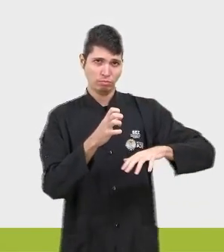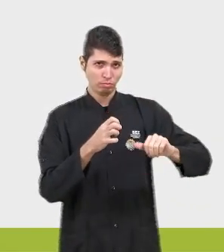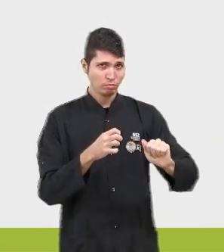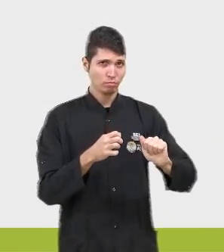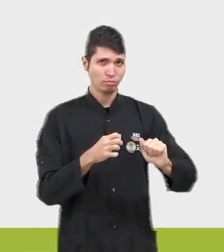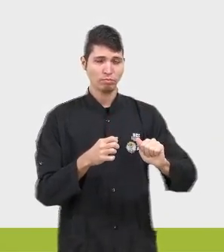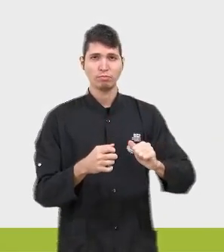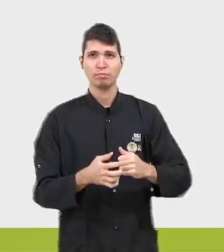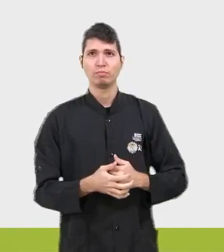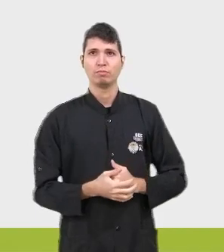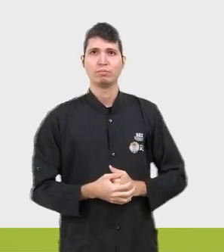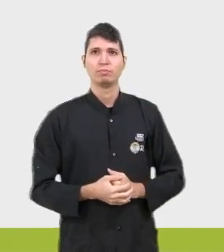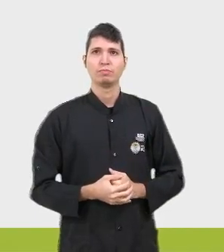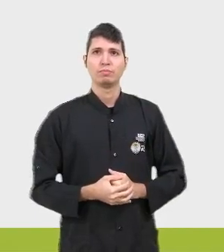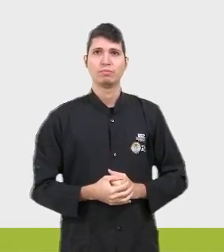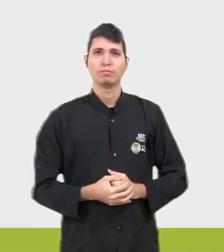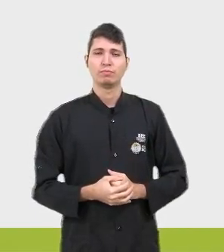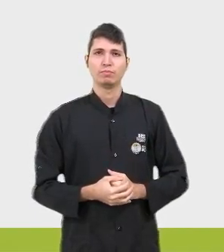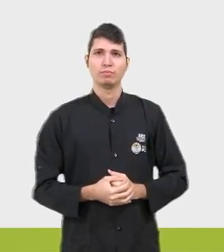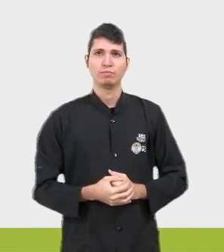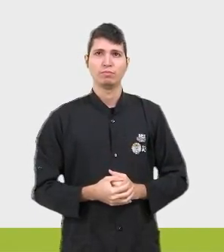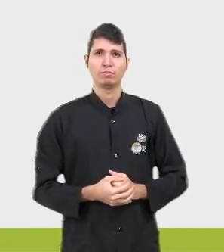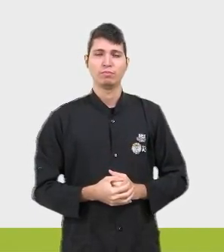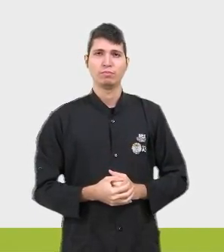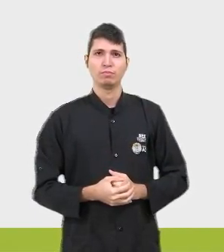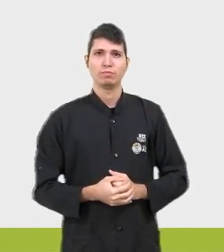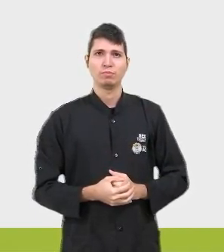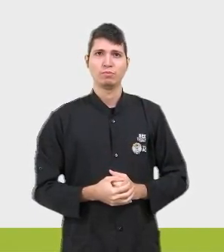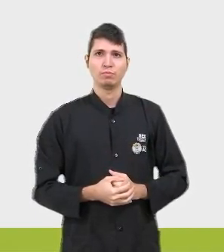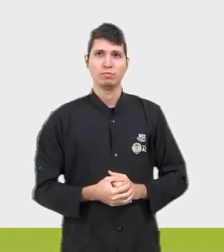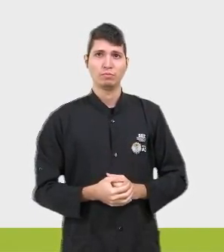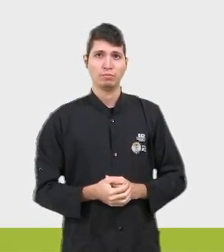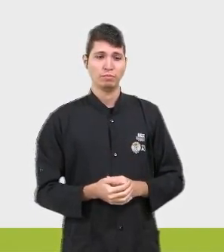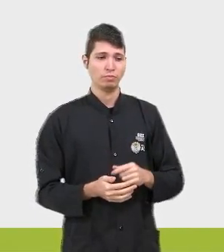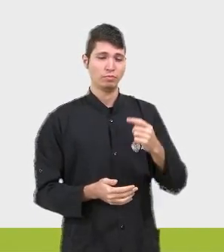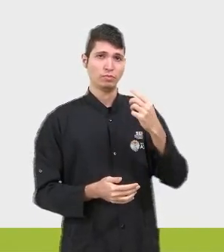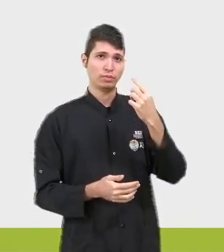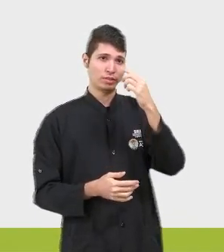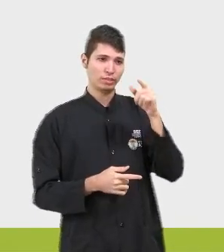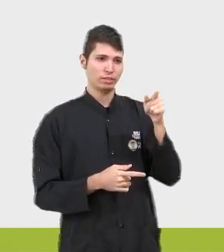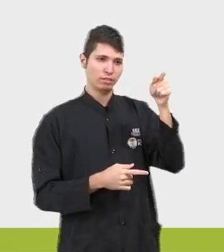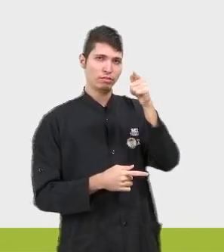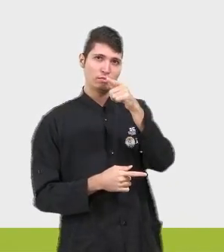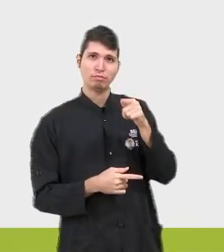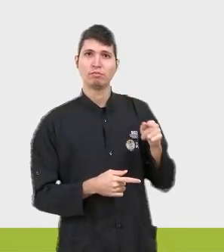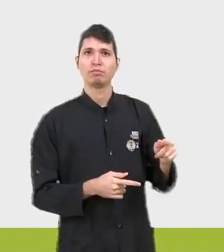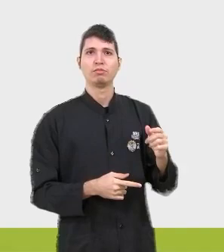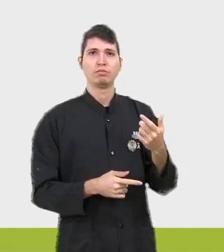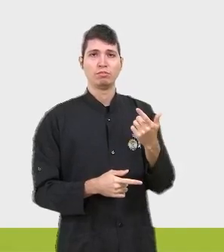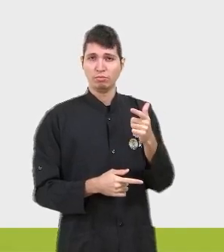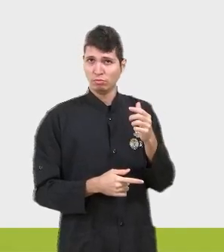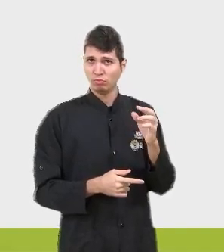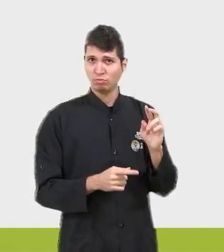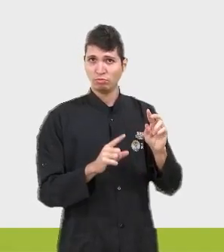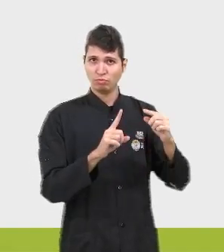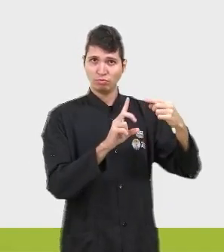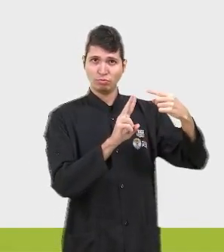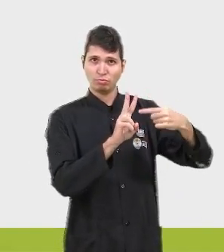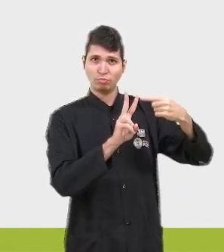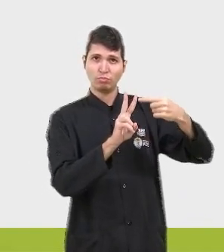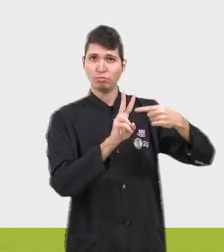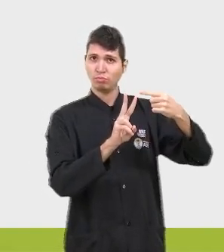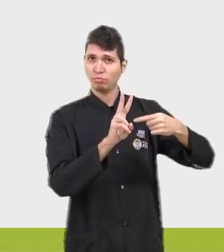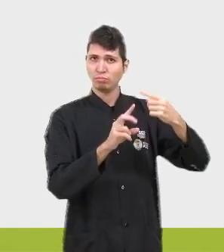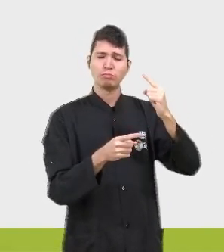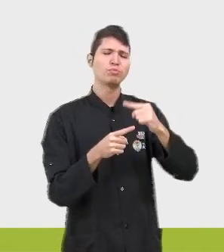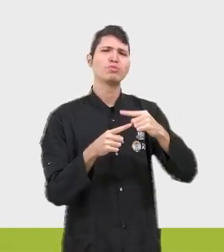Ok, pessoal? Então, figuras como essa não estabelecem volume, tá, gente? O que eu posso fazer aqui é trabalhar perímetro e área. Pessoal, por que não volume?